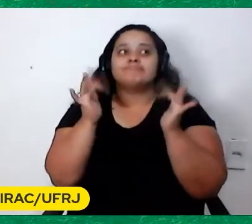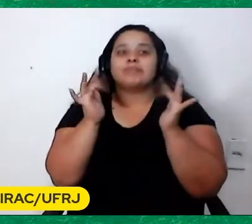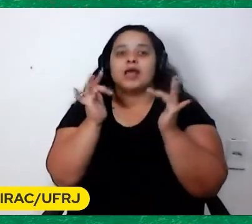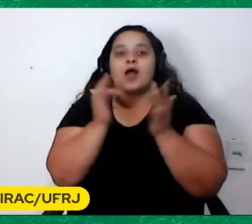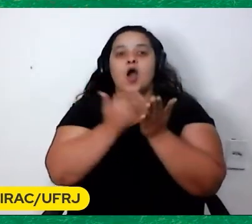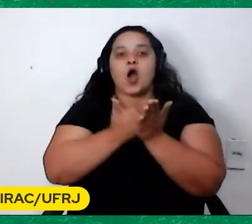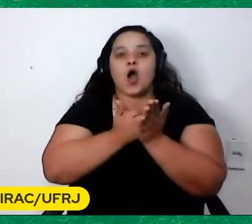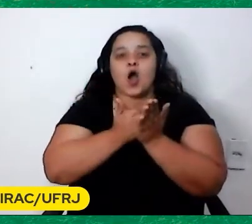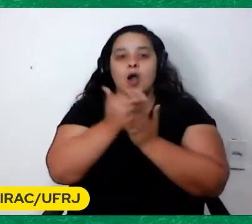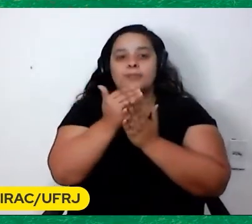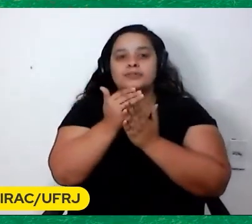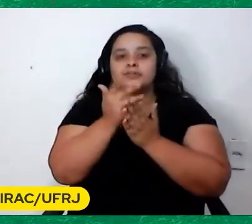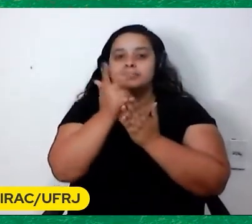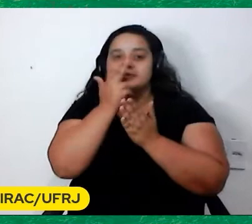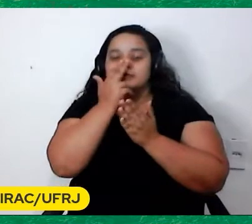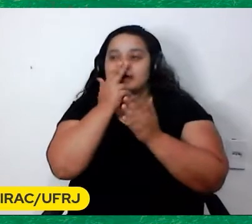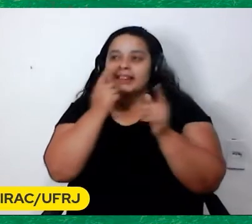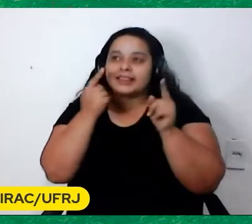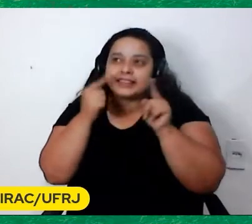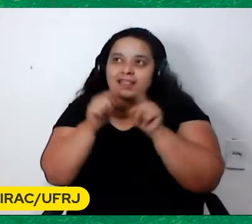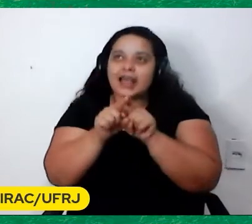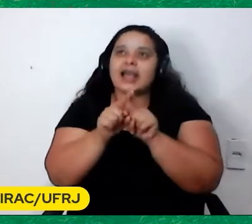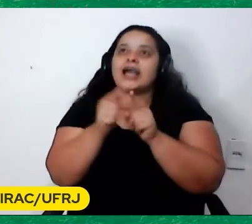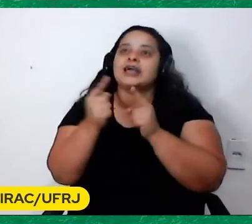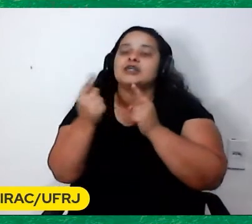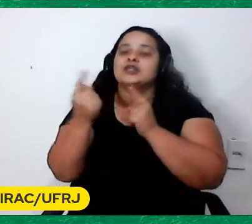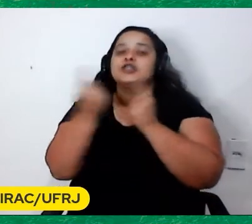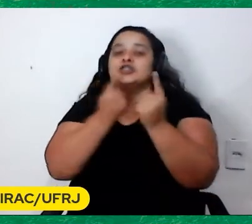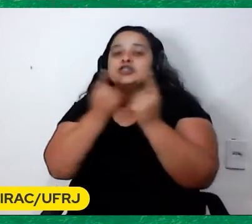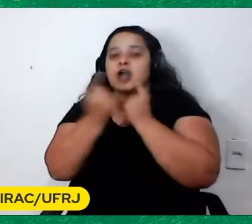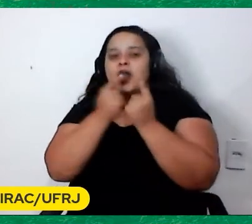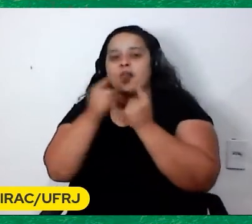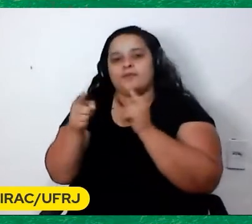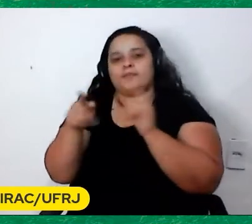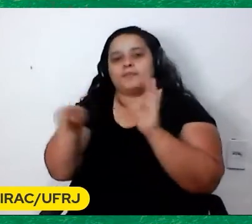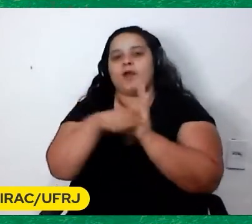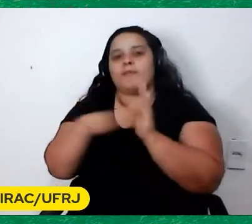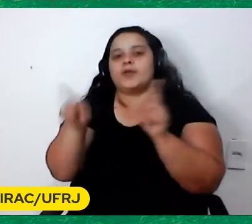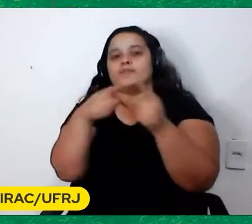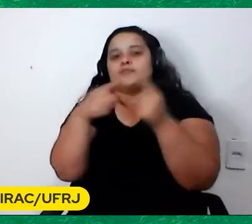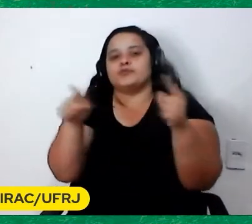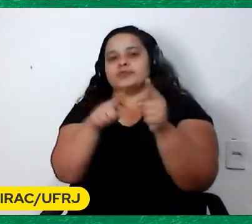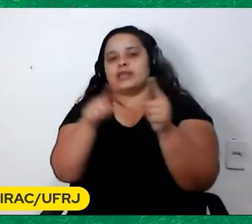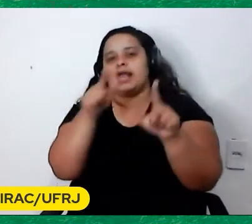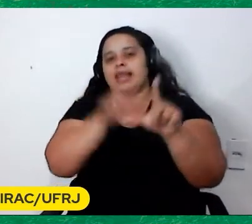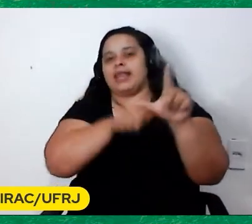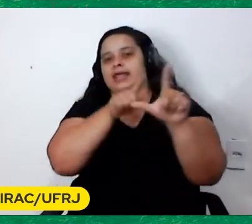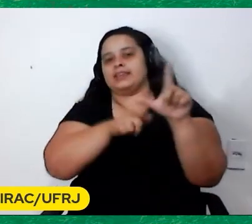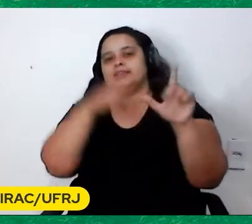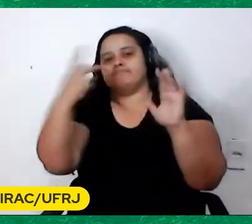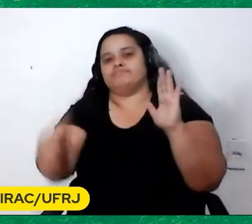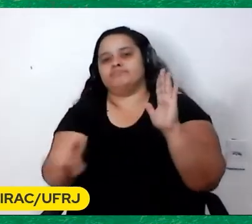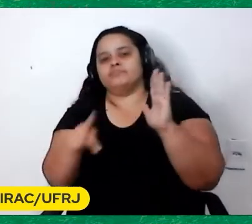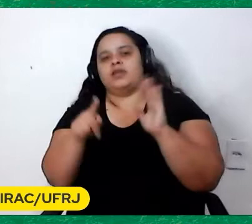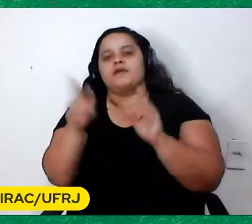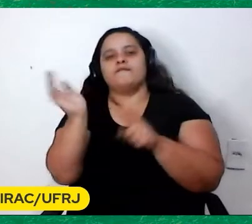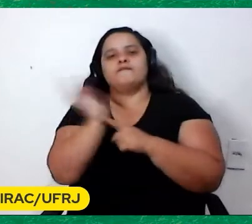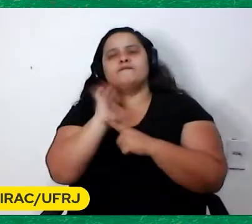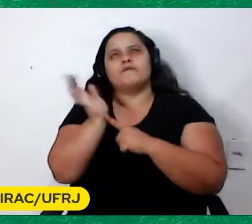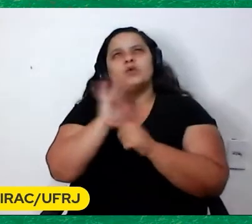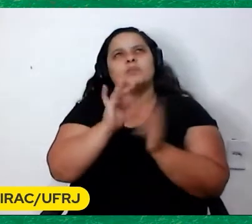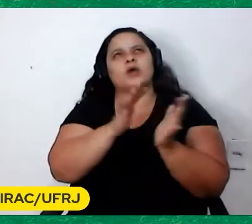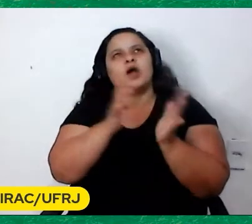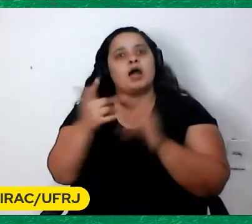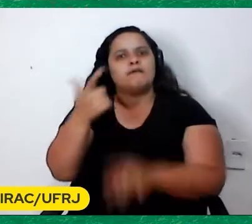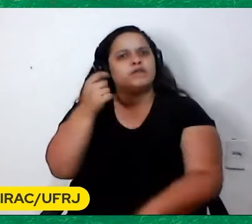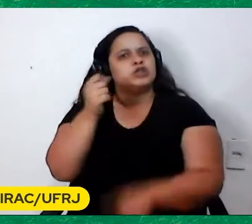Queria fazer um diálogo Com as letras E esse filme foi indo Ele demorou uns 20 anos